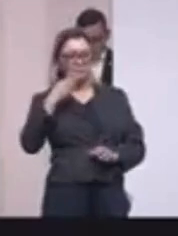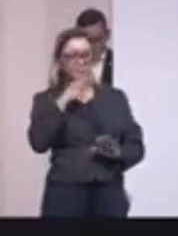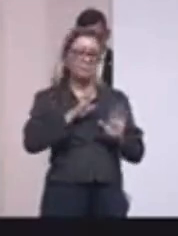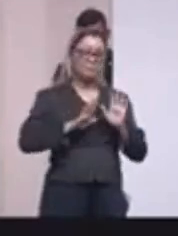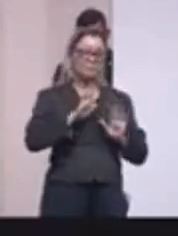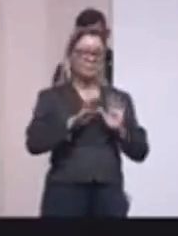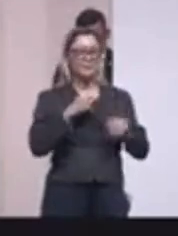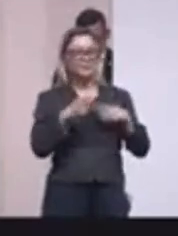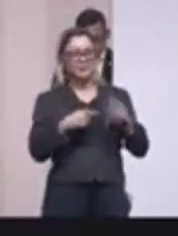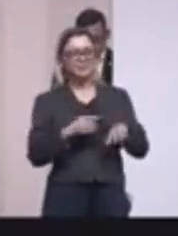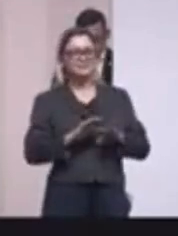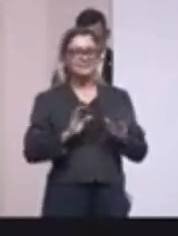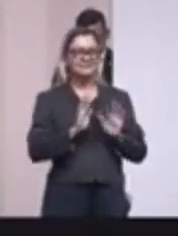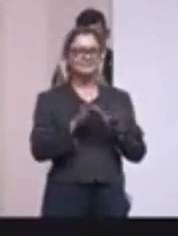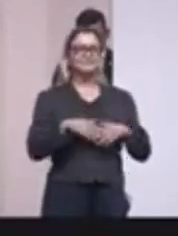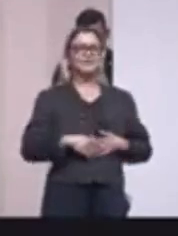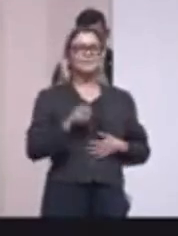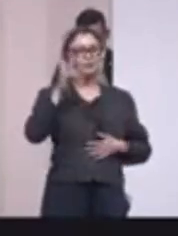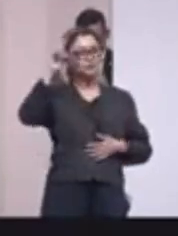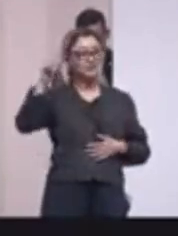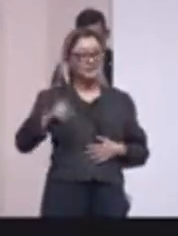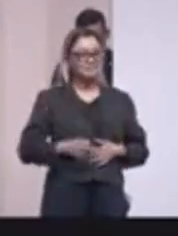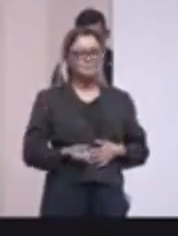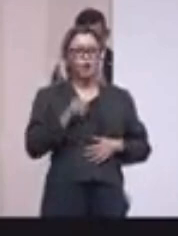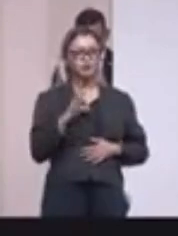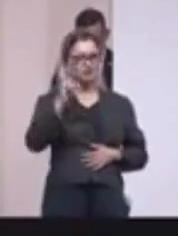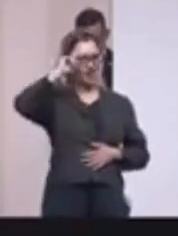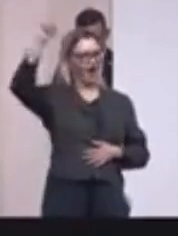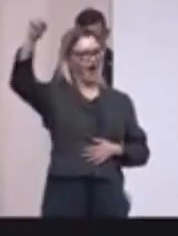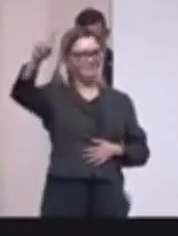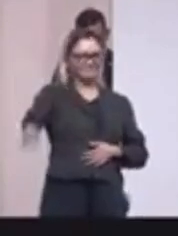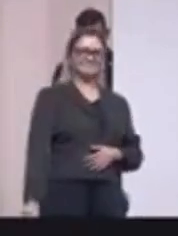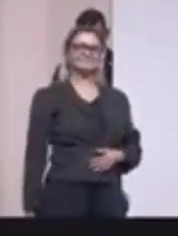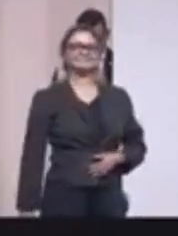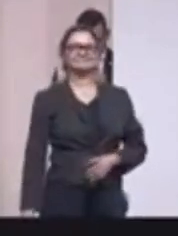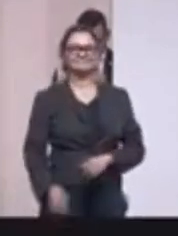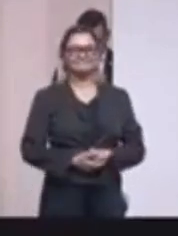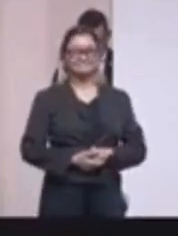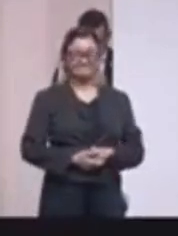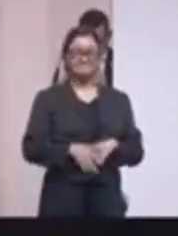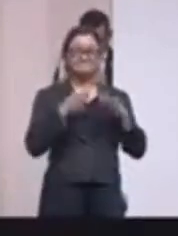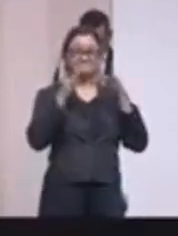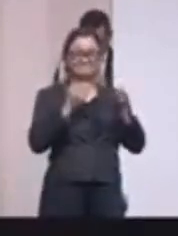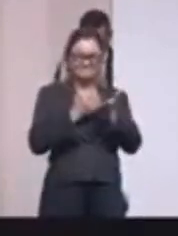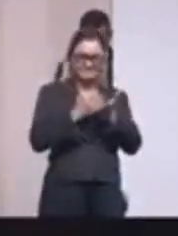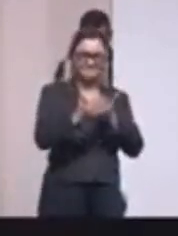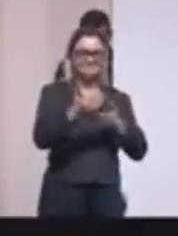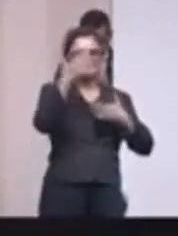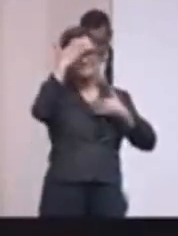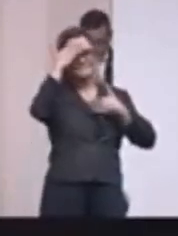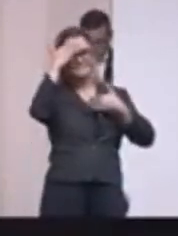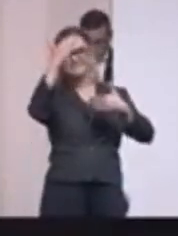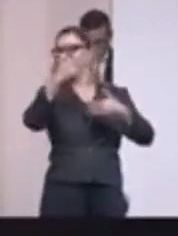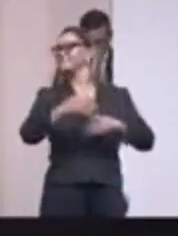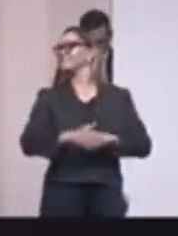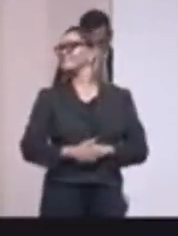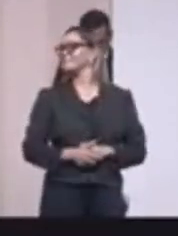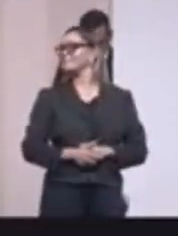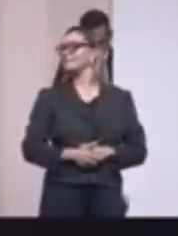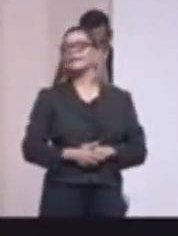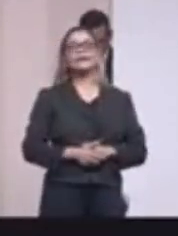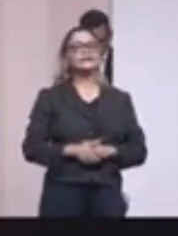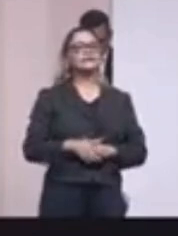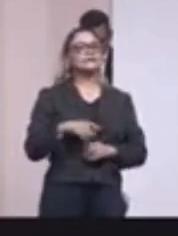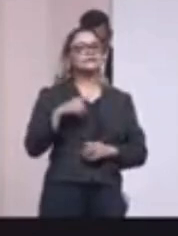Daqui a pouco a gente entrega o jejum. Bom, Bom Dia! Bom Dia! Queria iniciar agradecendo o